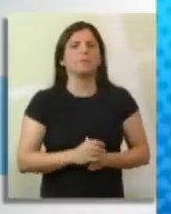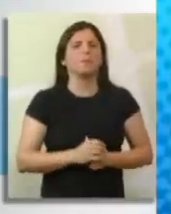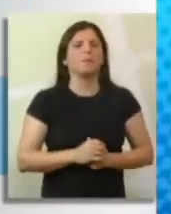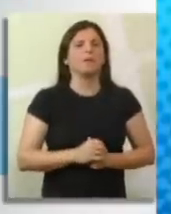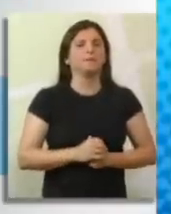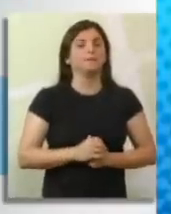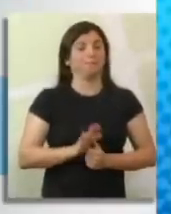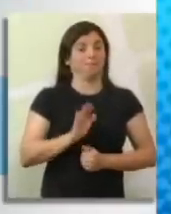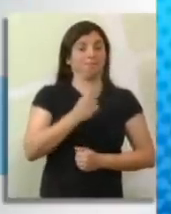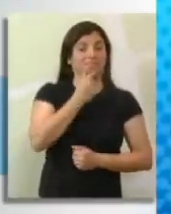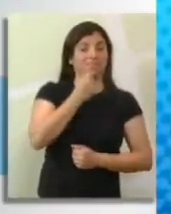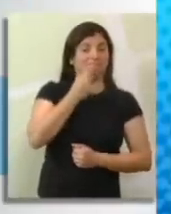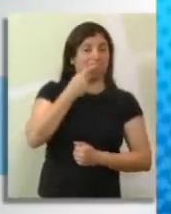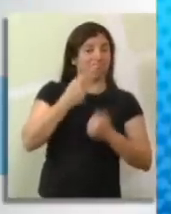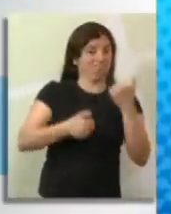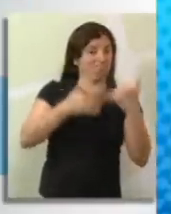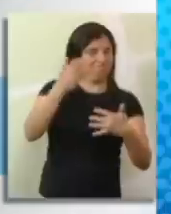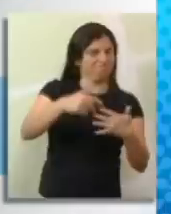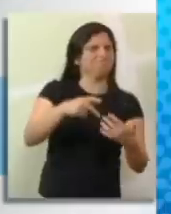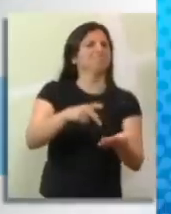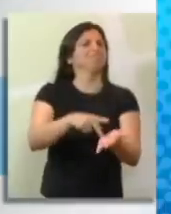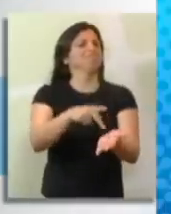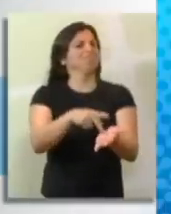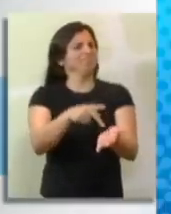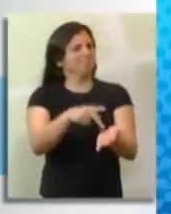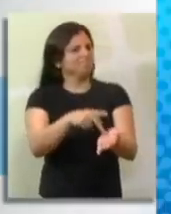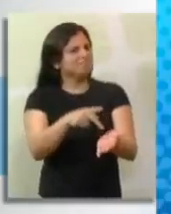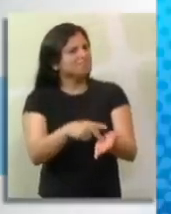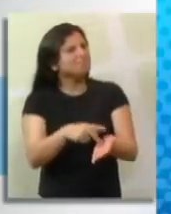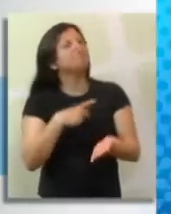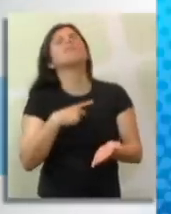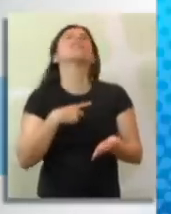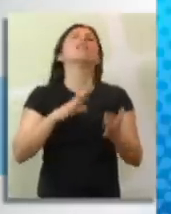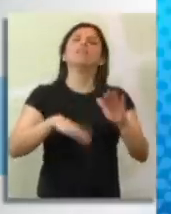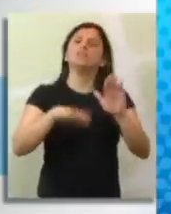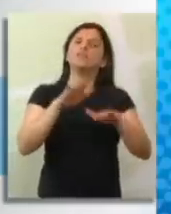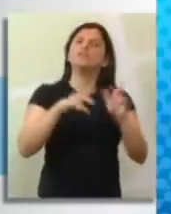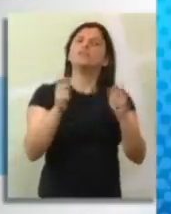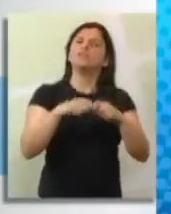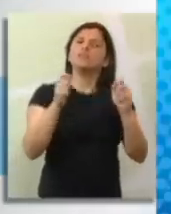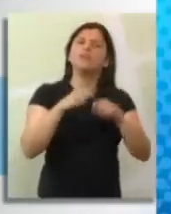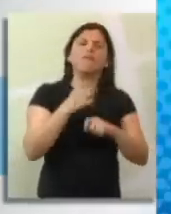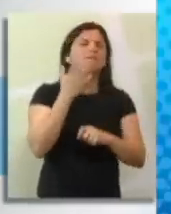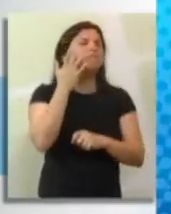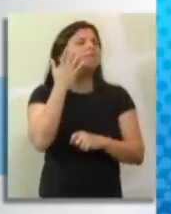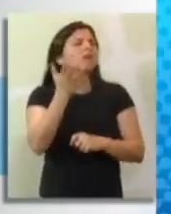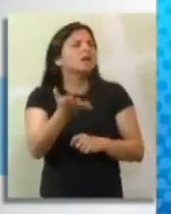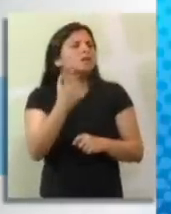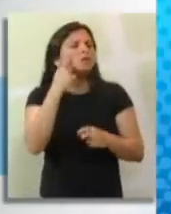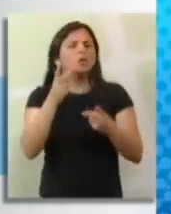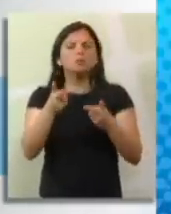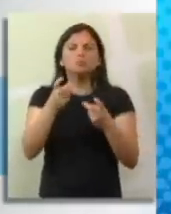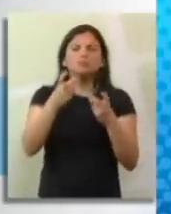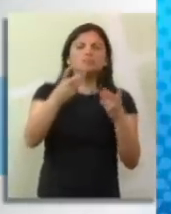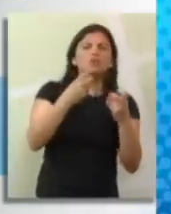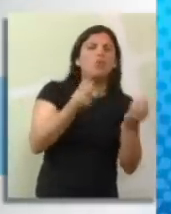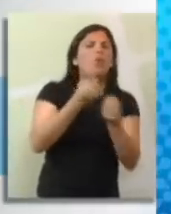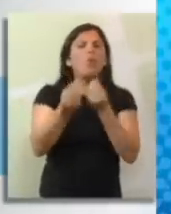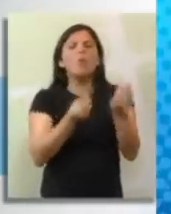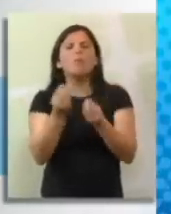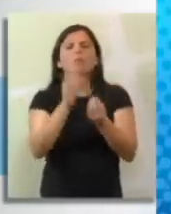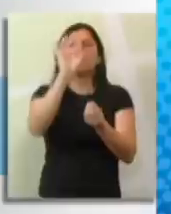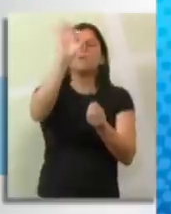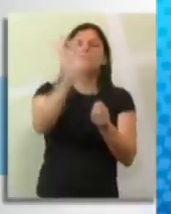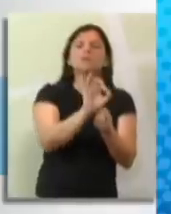O que Miguel falou pra Alice e Camila é verdade. Em alguns casos é muito mais fácil de entender os dados estatísticos em gráficos do que simplesmente